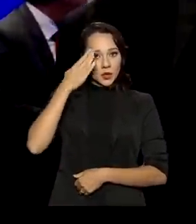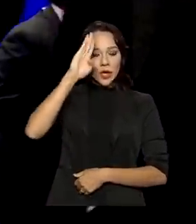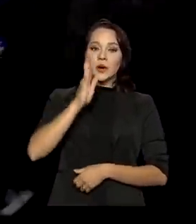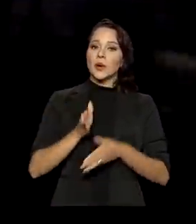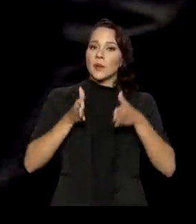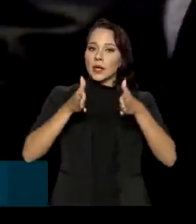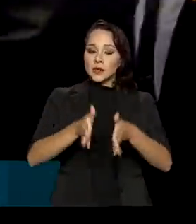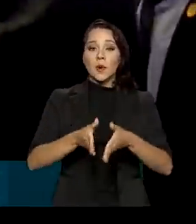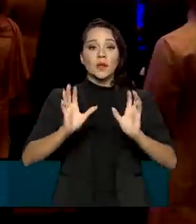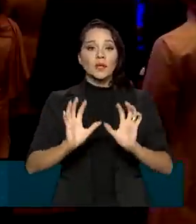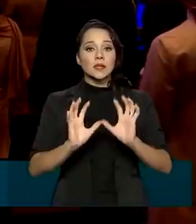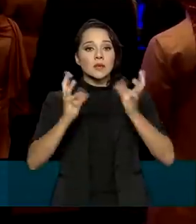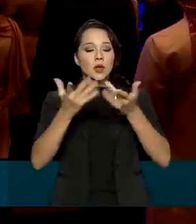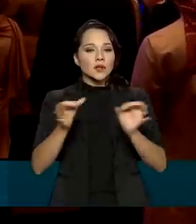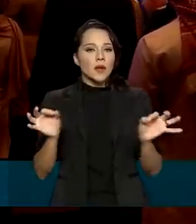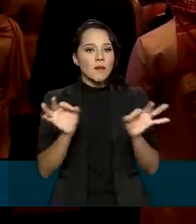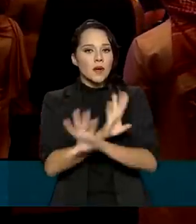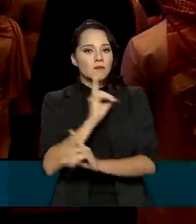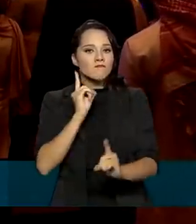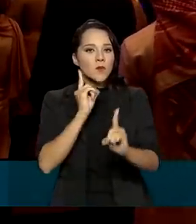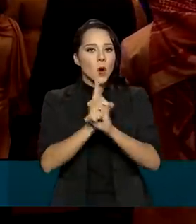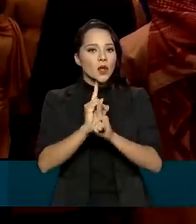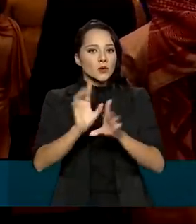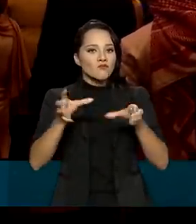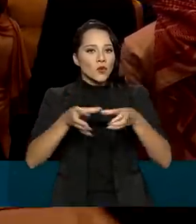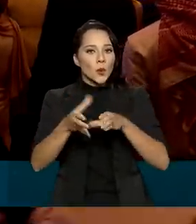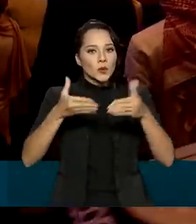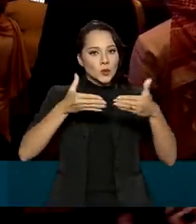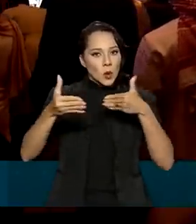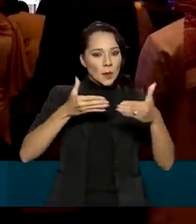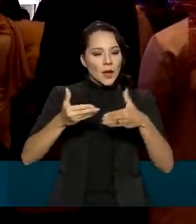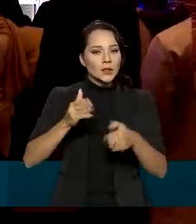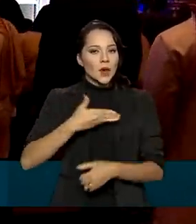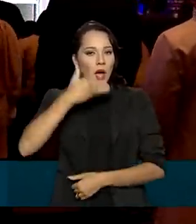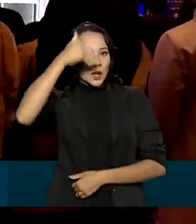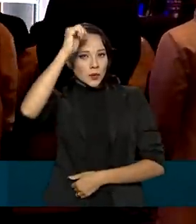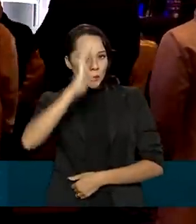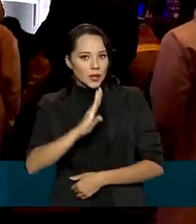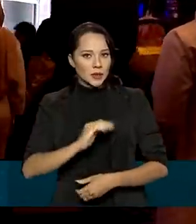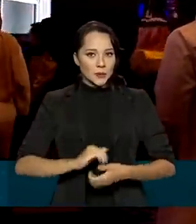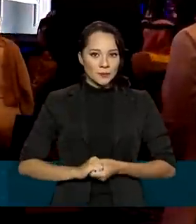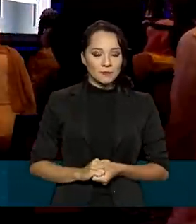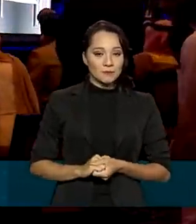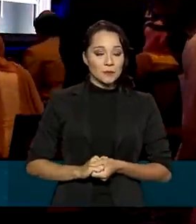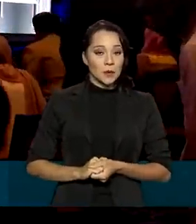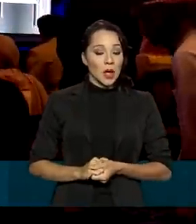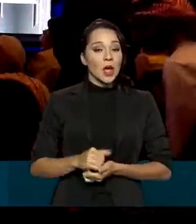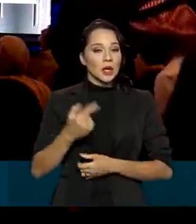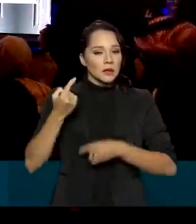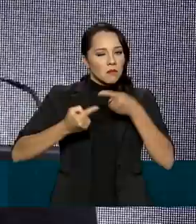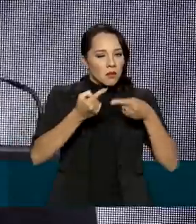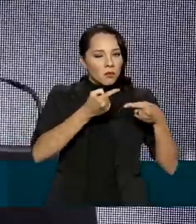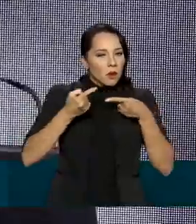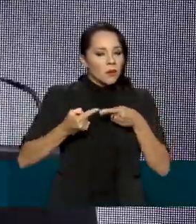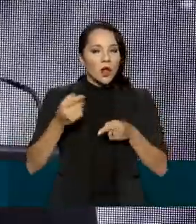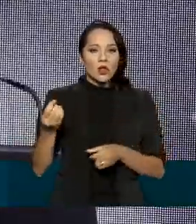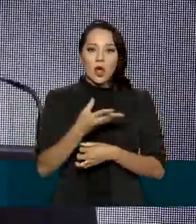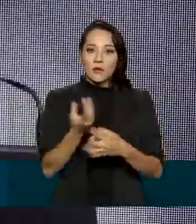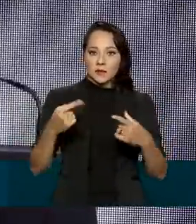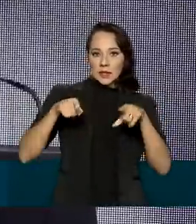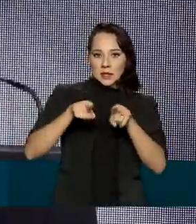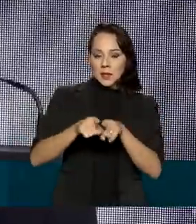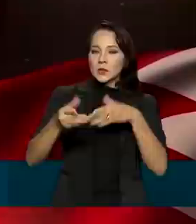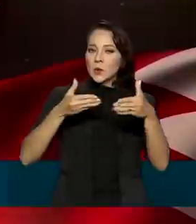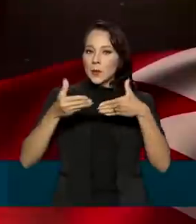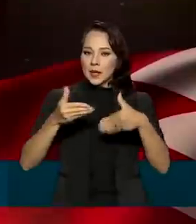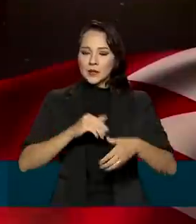participou da cerimônia de encerramento do encontro da Câmara de Comércio Árabe Brasileira. O encontro serviu para debater novas parcerias